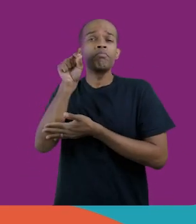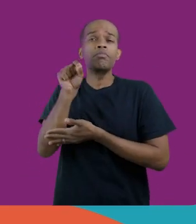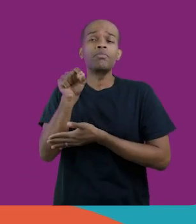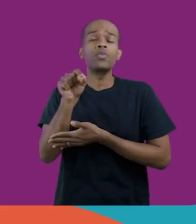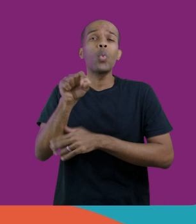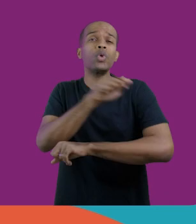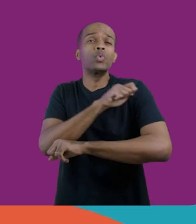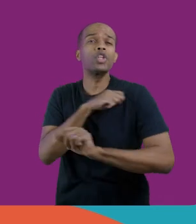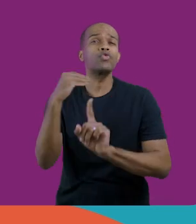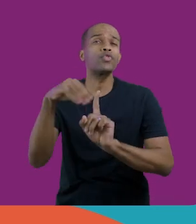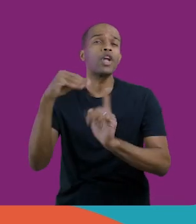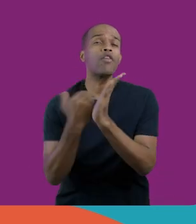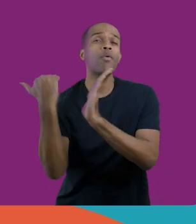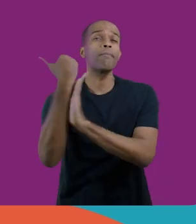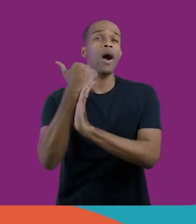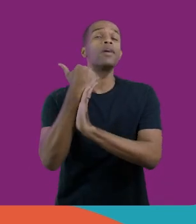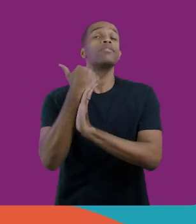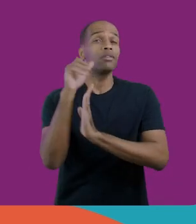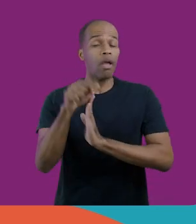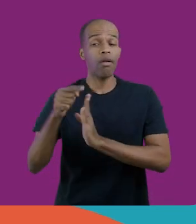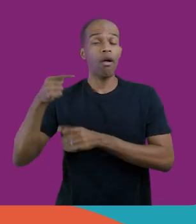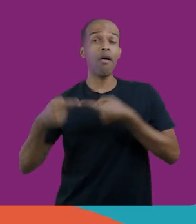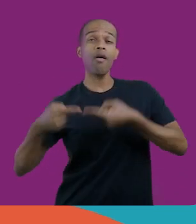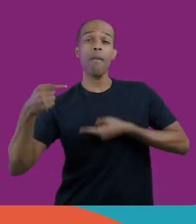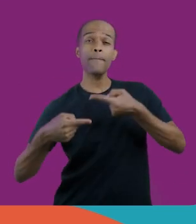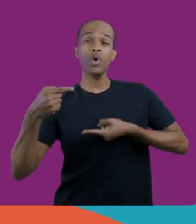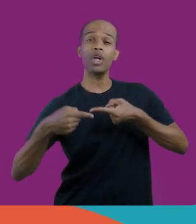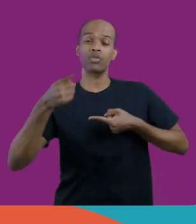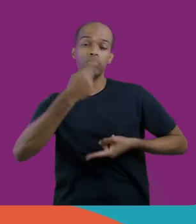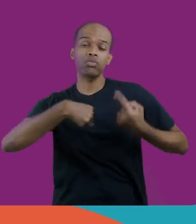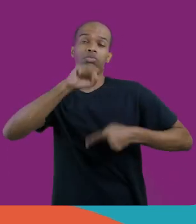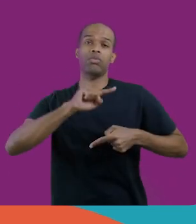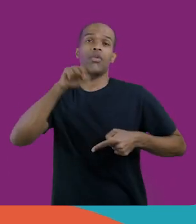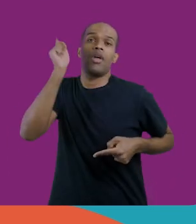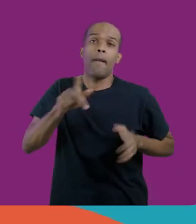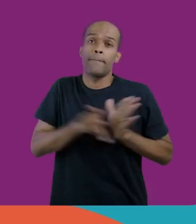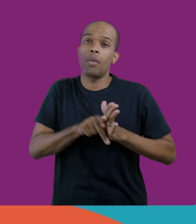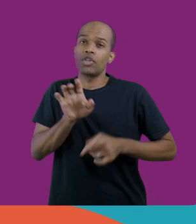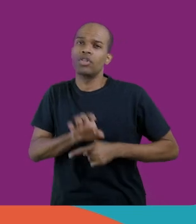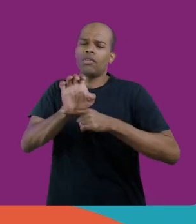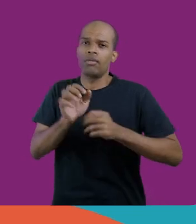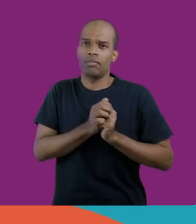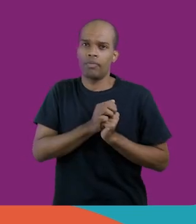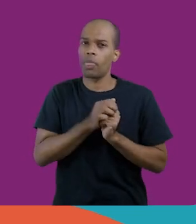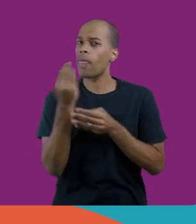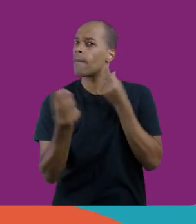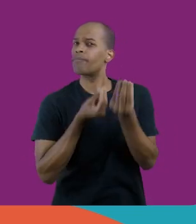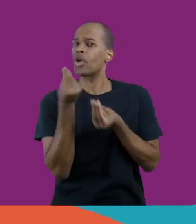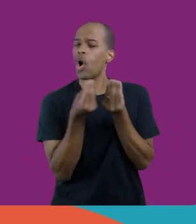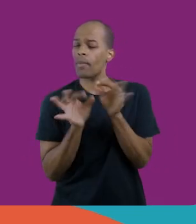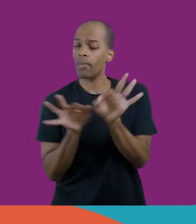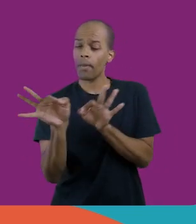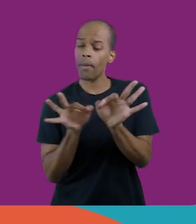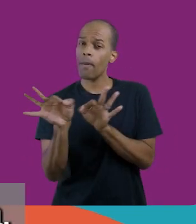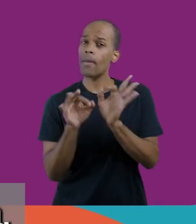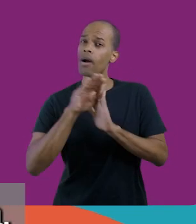maior vulnerabilidade social e transformando essa política em uma política de Estado. Conta para a gente um pouco de como foi